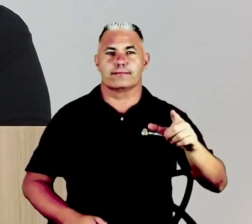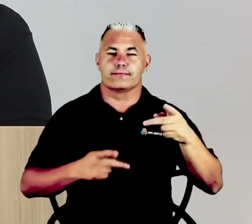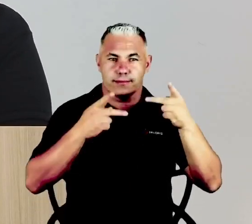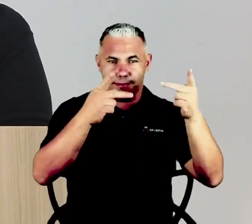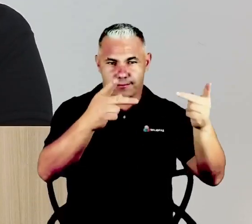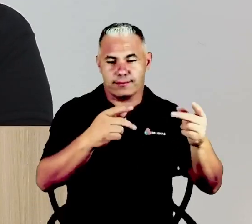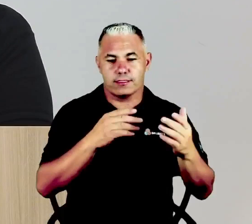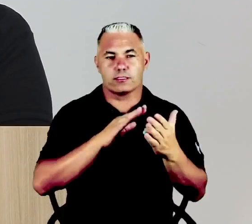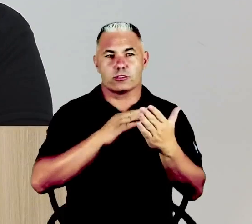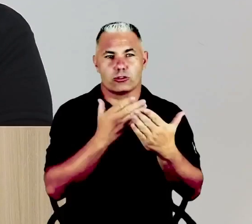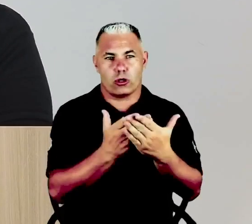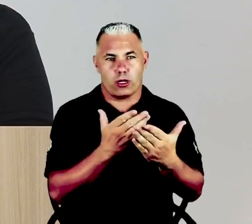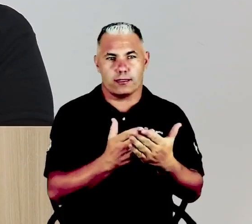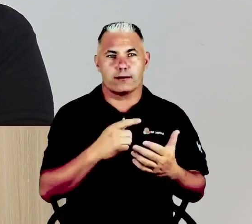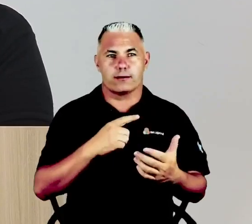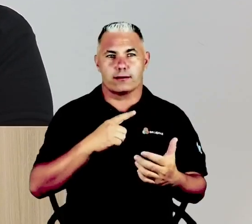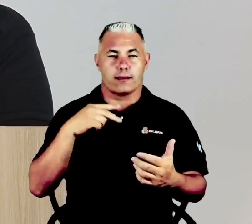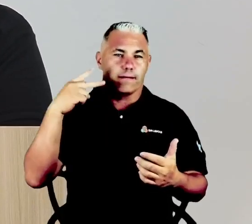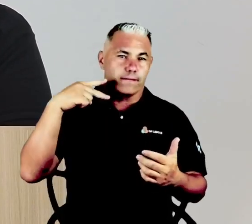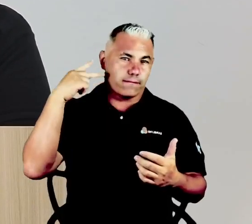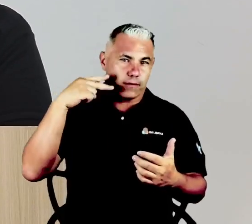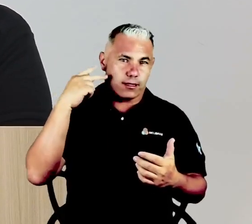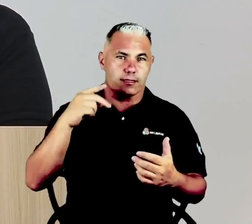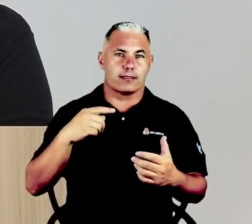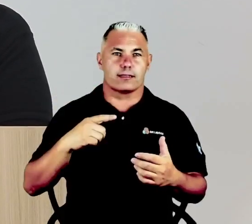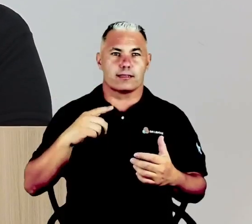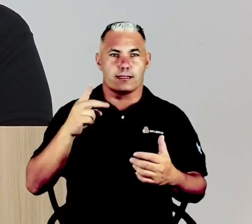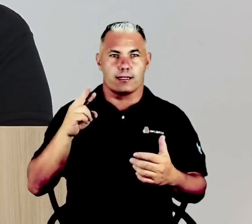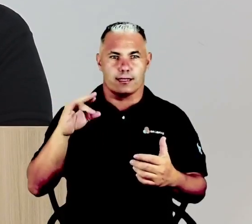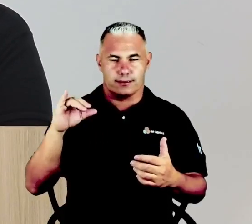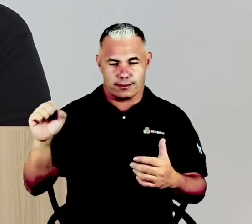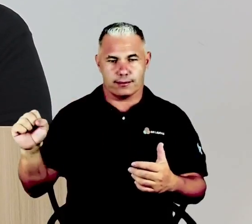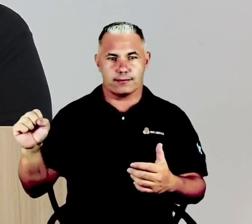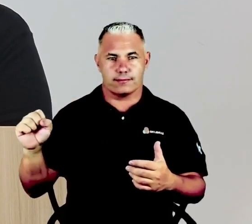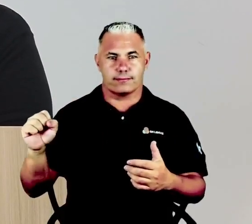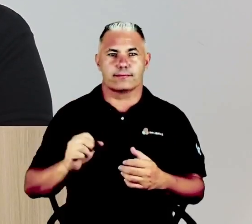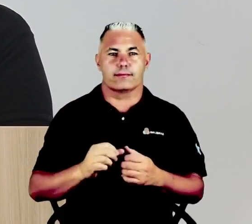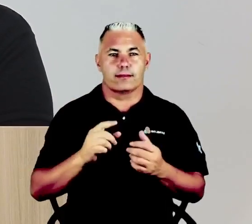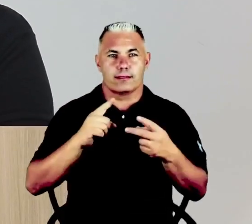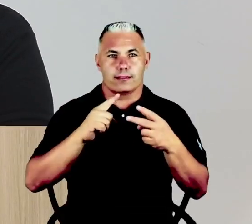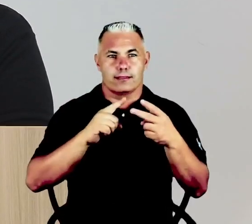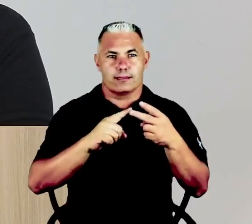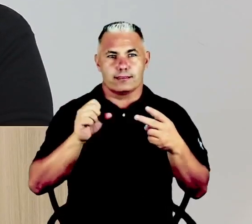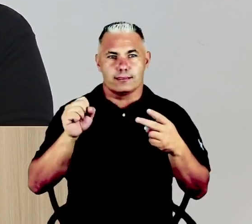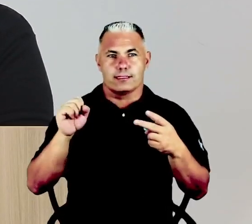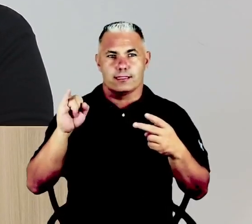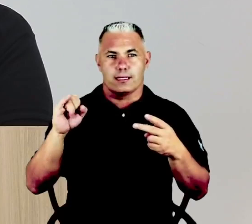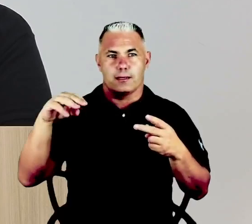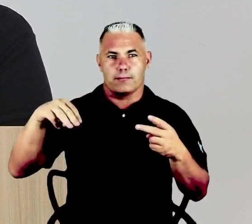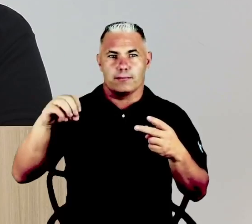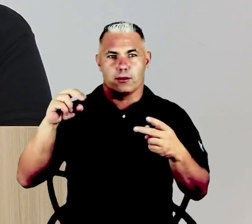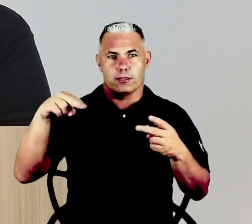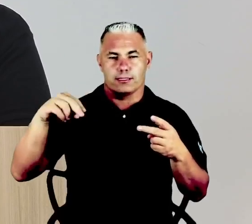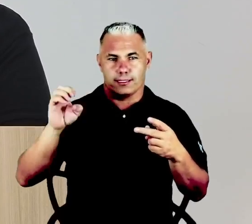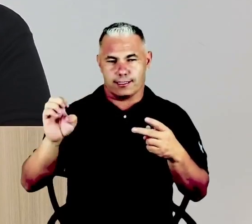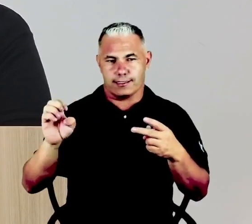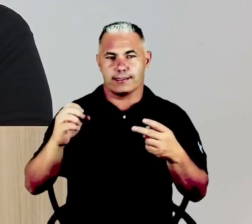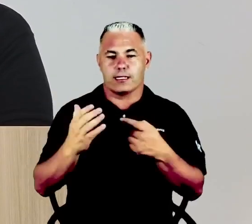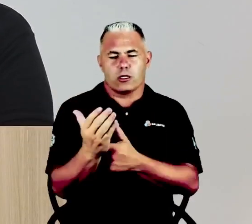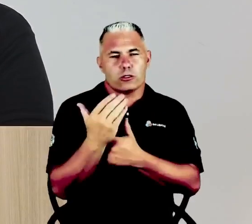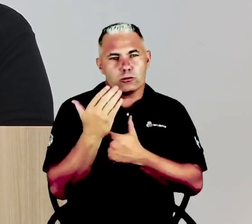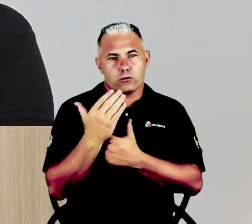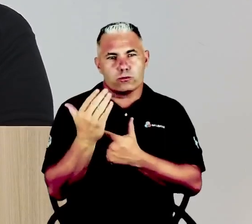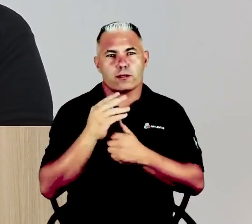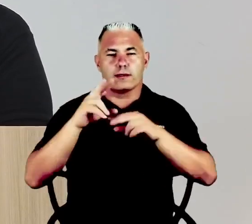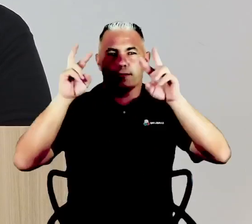eu, a vereadora Cris, a vereadora Karina, juntamente com a Simone, que sempre está disposta a ajudar aí, e vamos falar sobre saúde mental